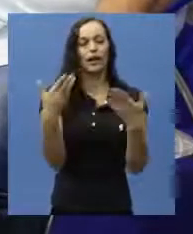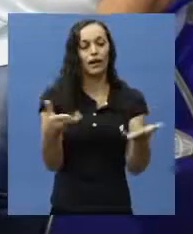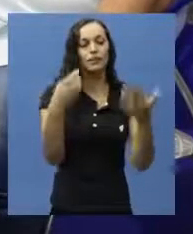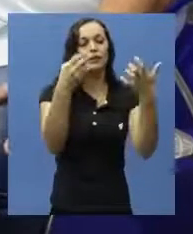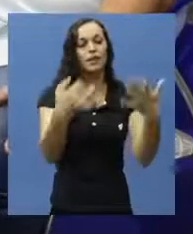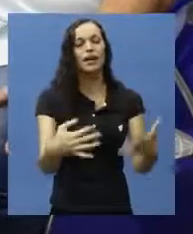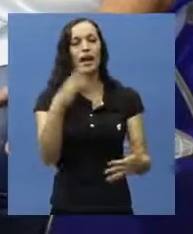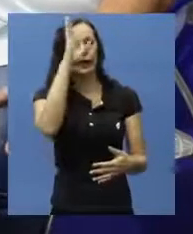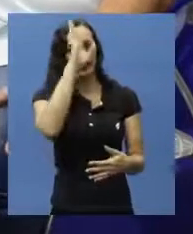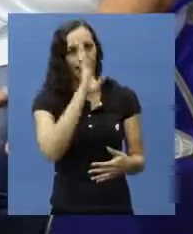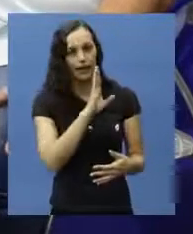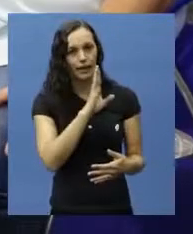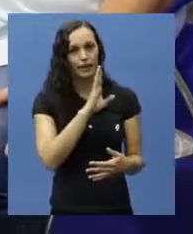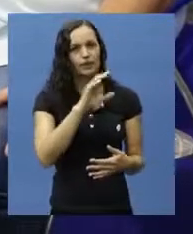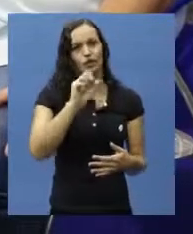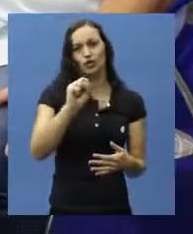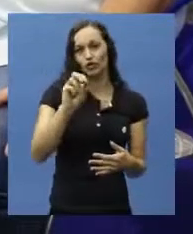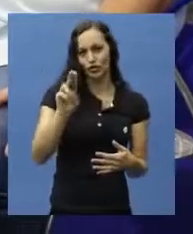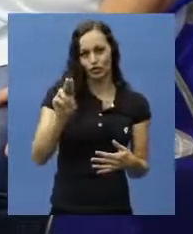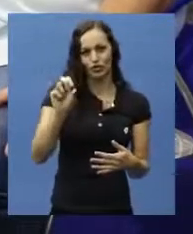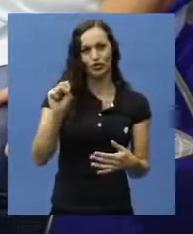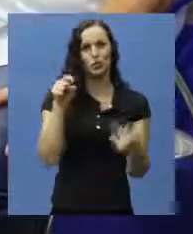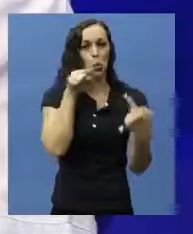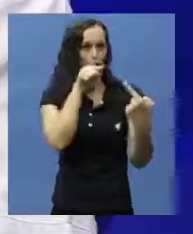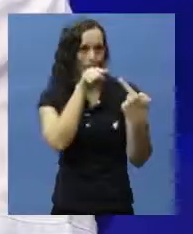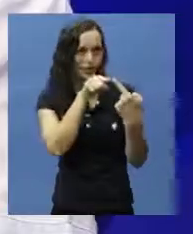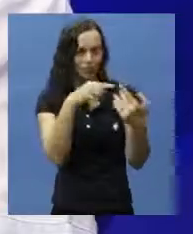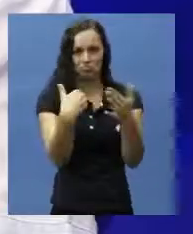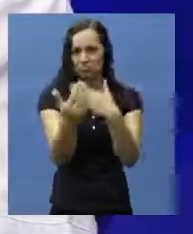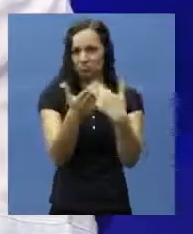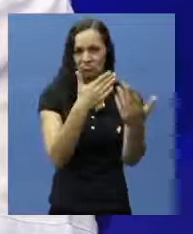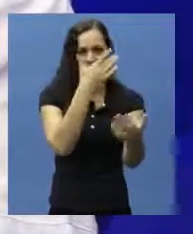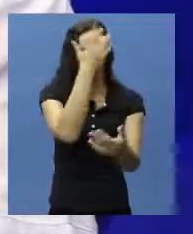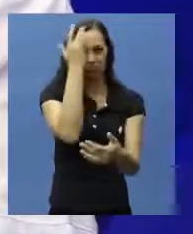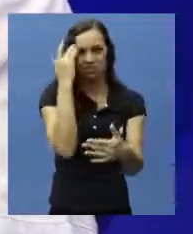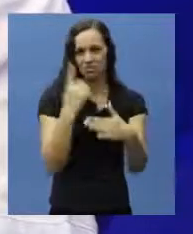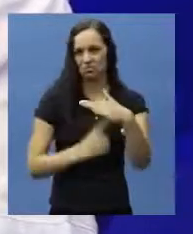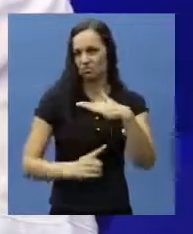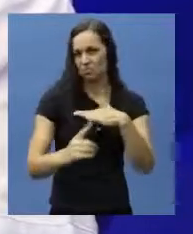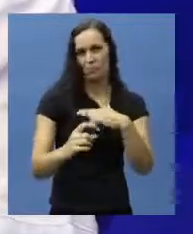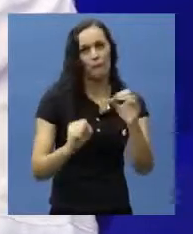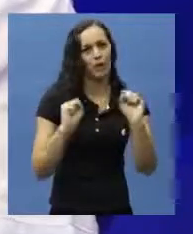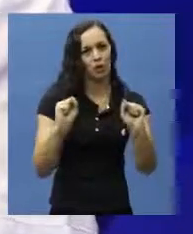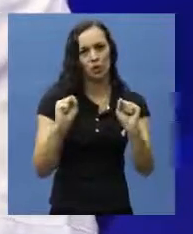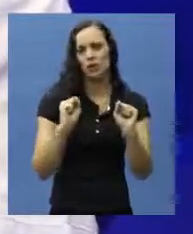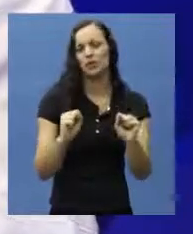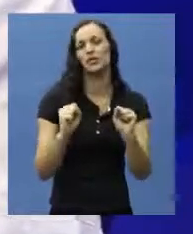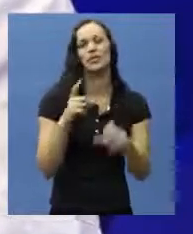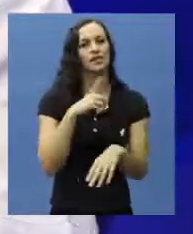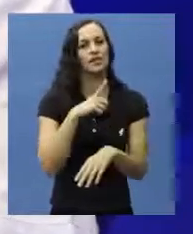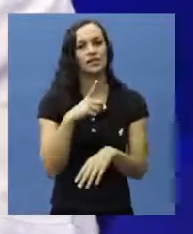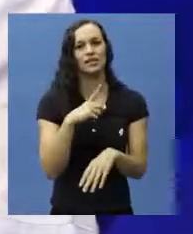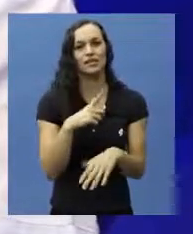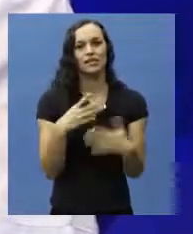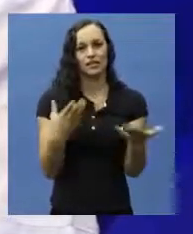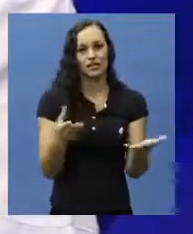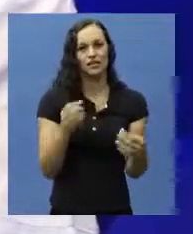lá é gratuito, no Sistema Único de Saúde. Então, qualquer paciente, independente de classe social, lá estamos